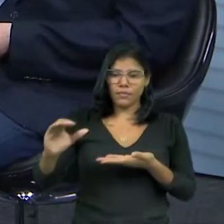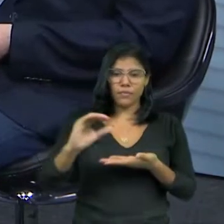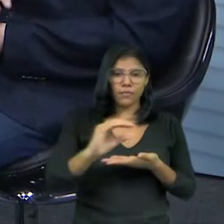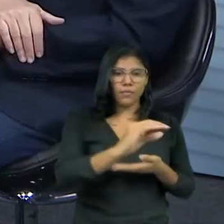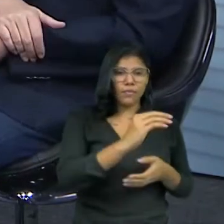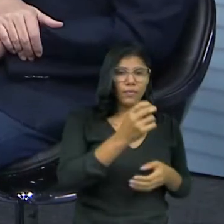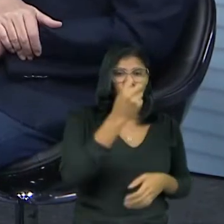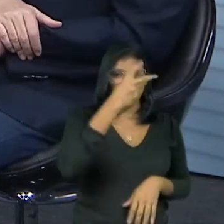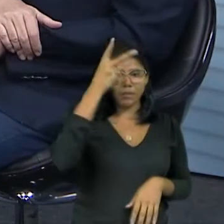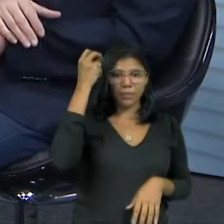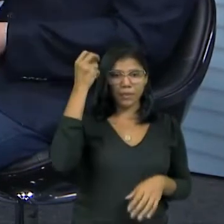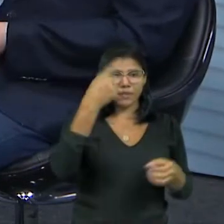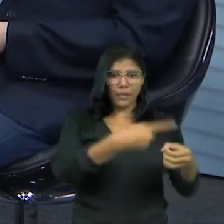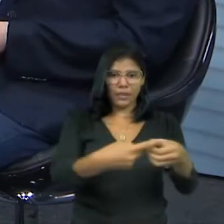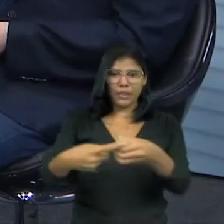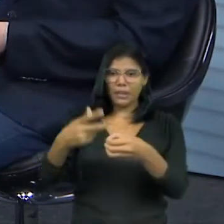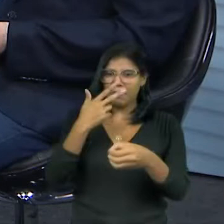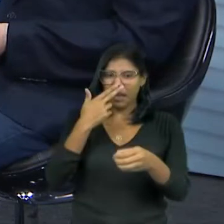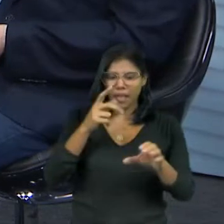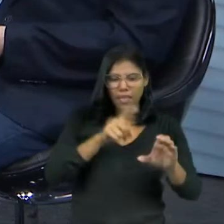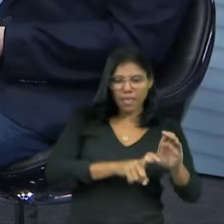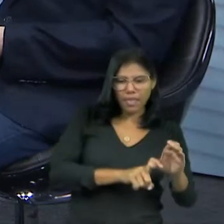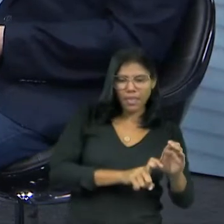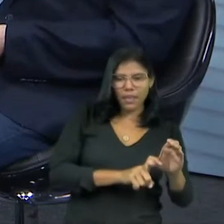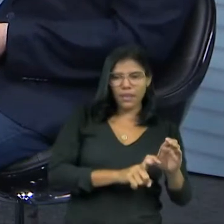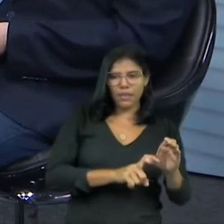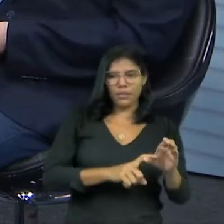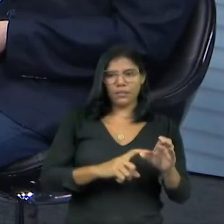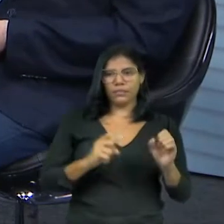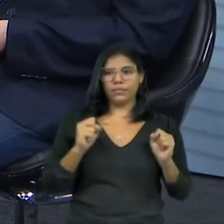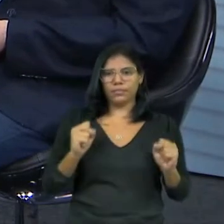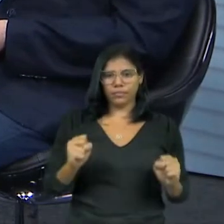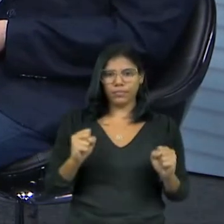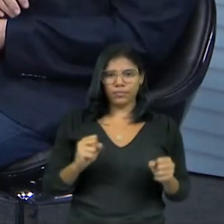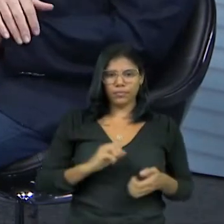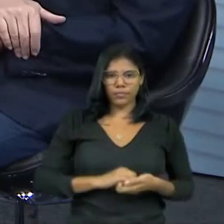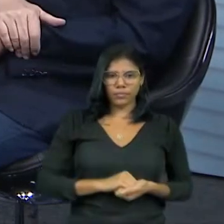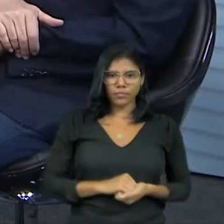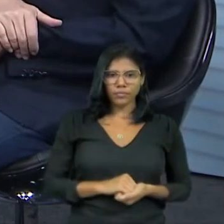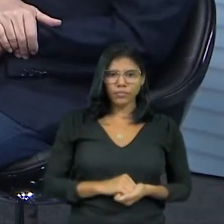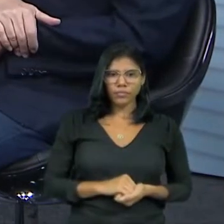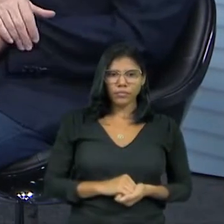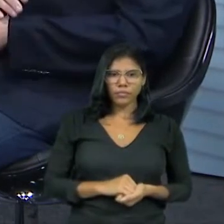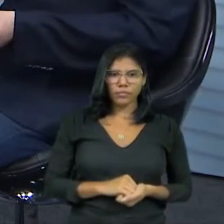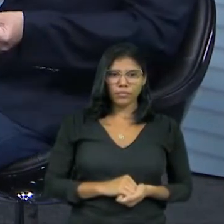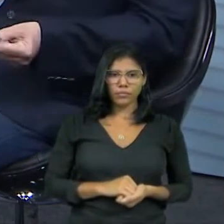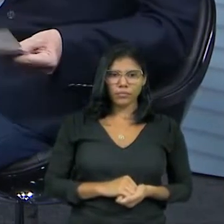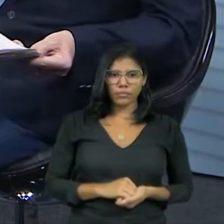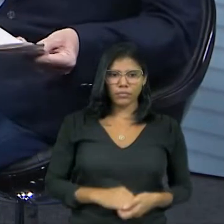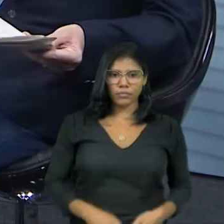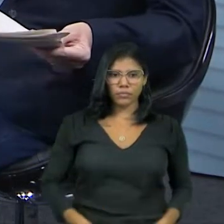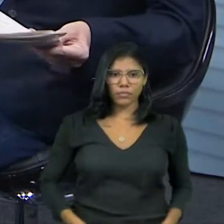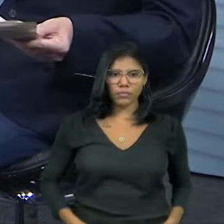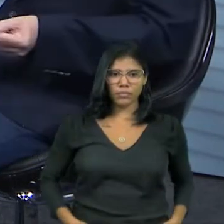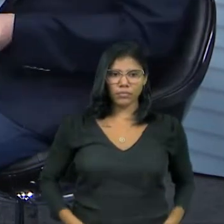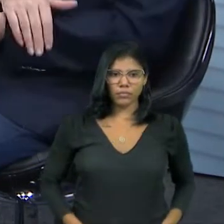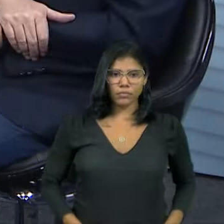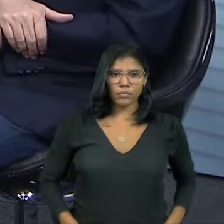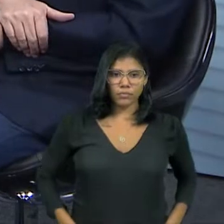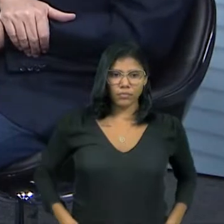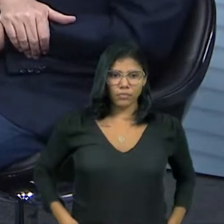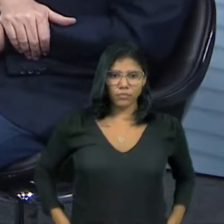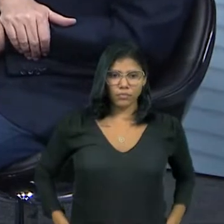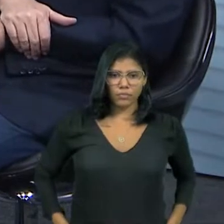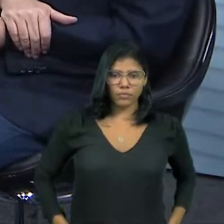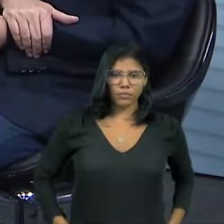se configurar... Pode. Um abuso de autoridade, um abuso de Um abuso do poder econômico,